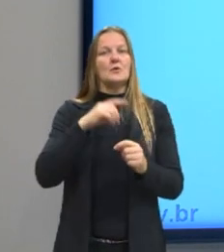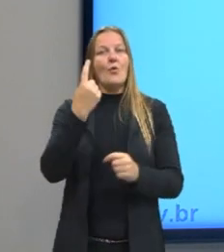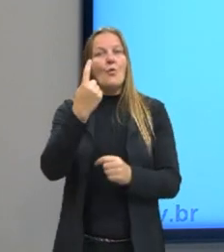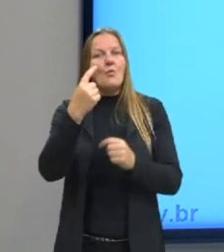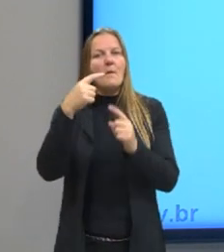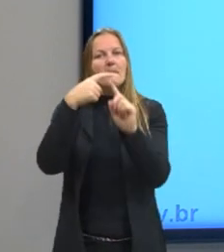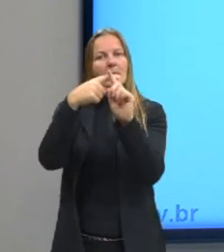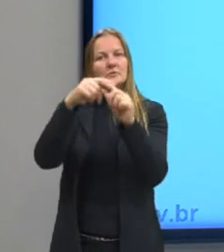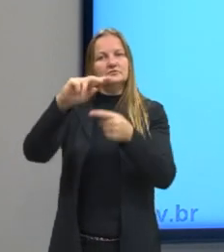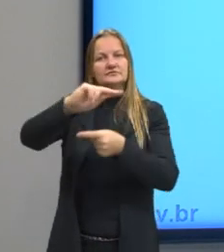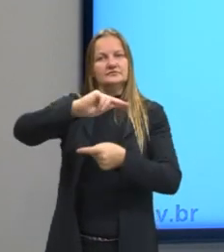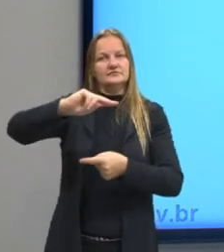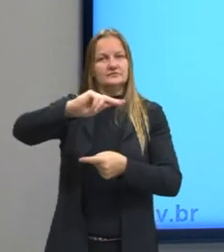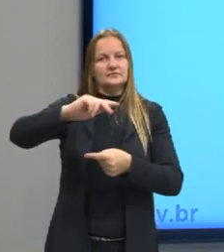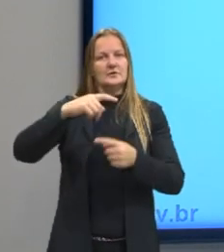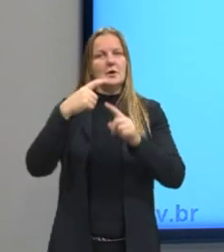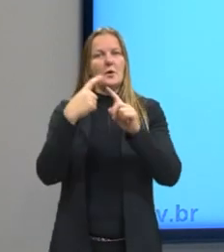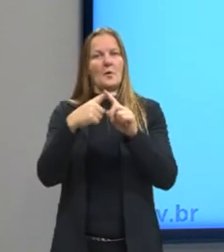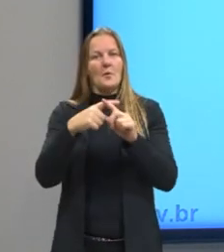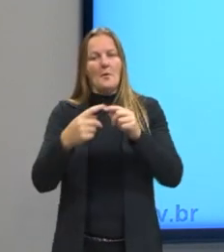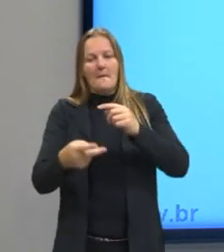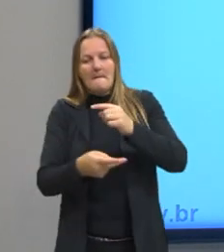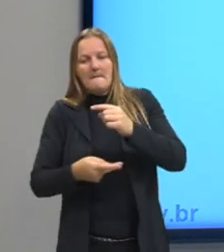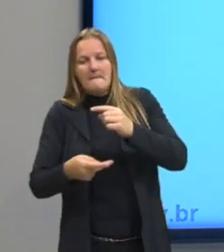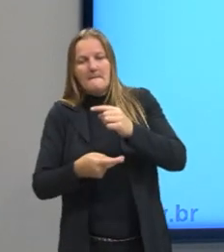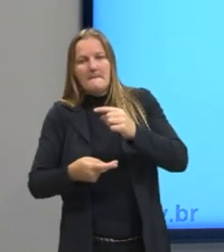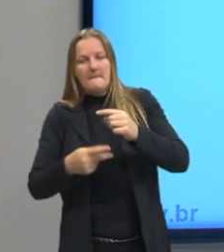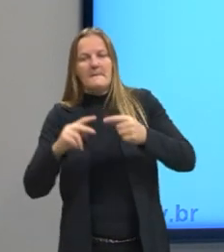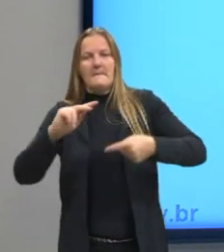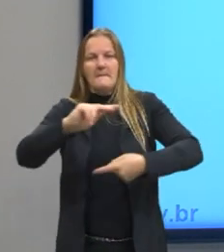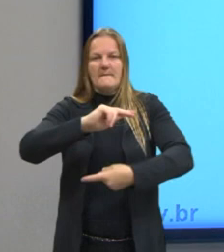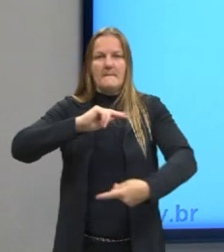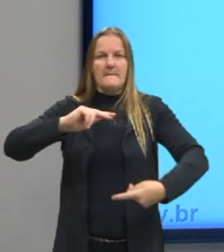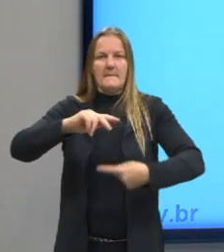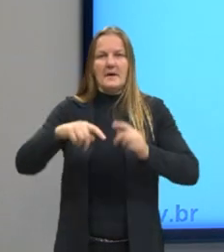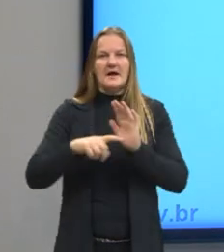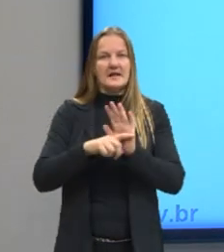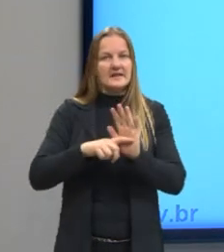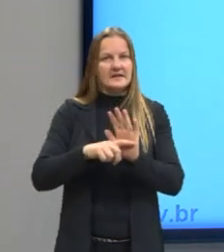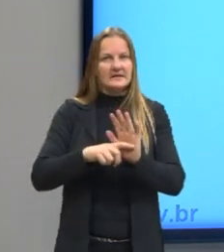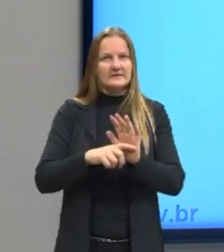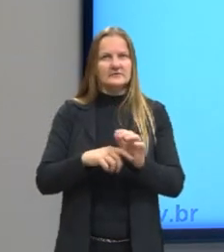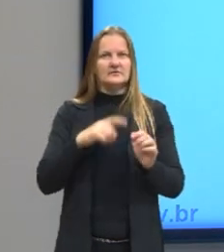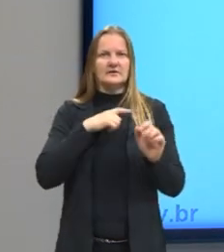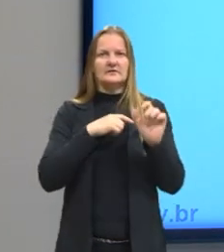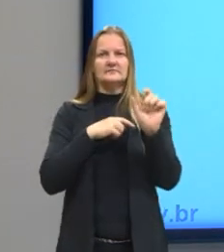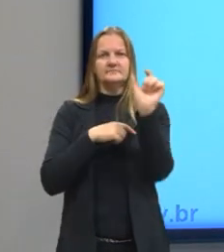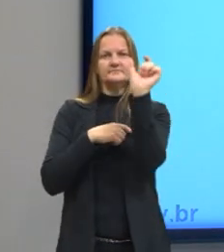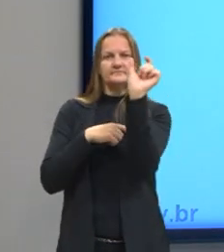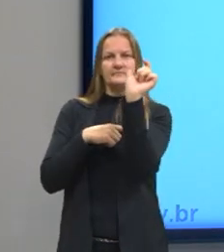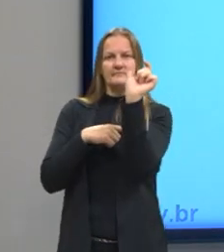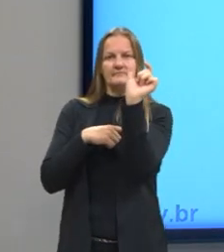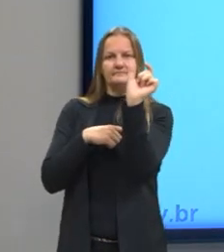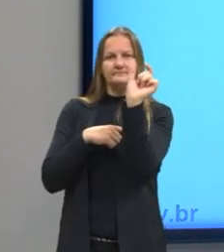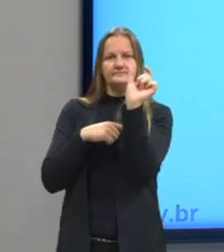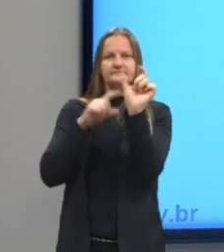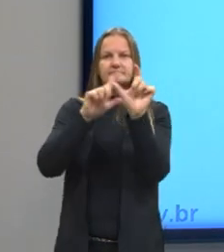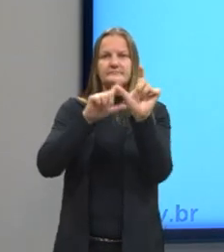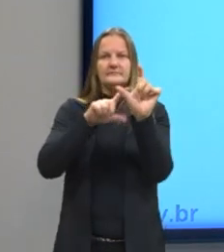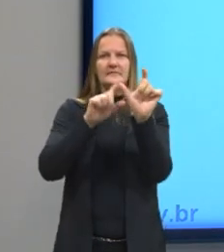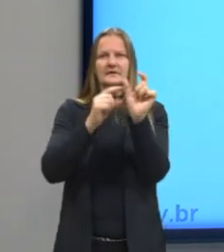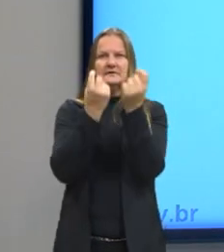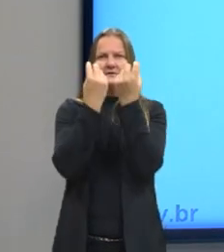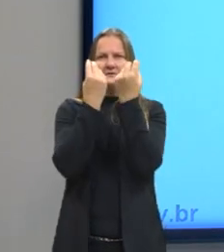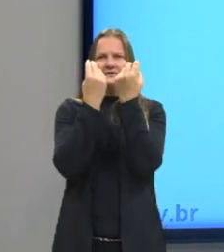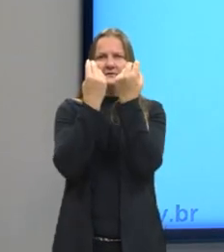e um polo negativo, tá? Que é simbolizado por essa letrinha grega, que eu não vou lembrar o nome agora,